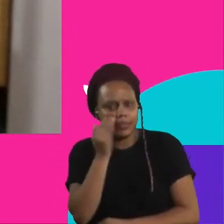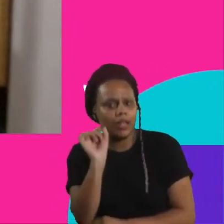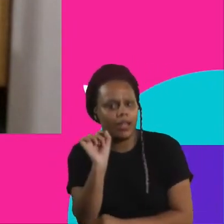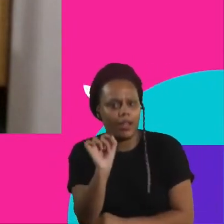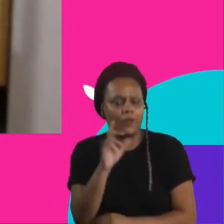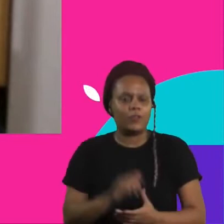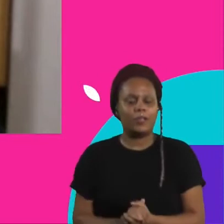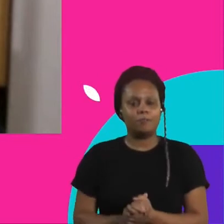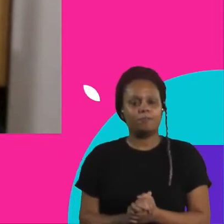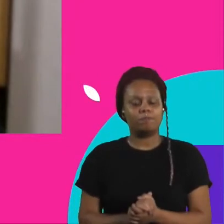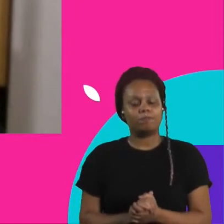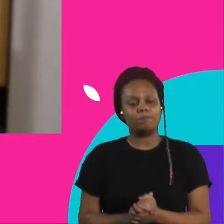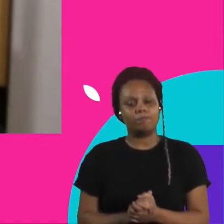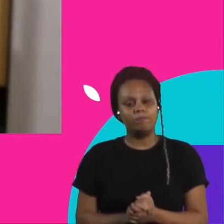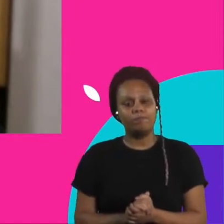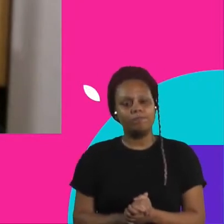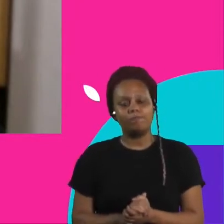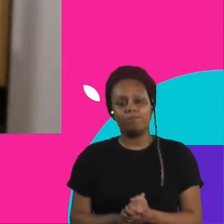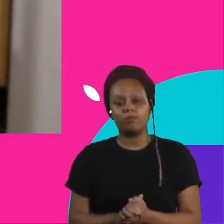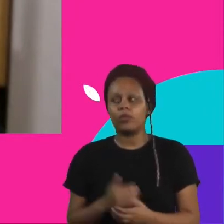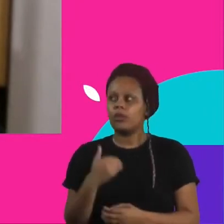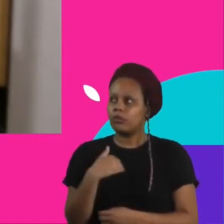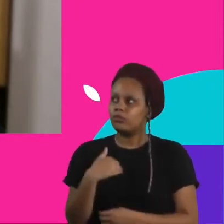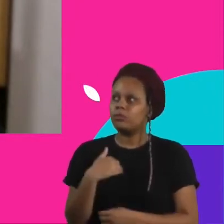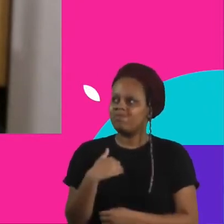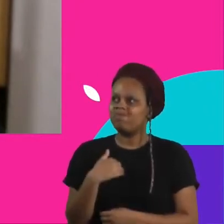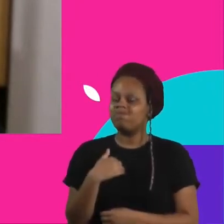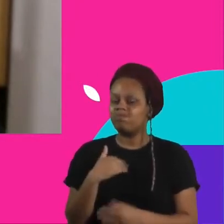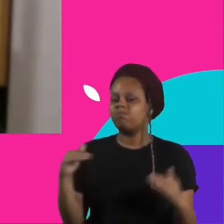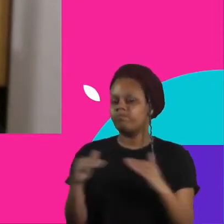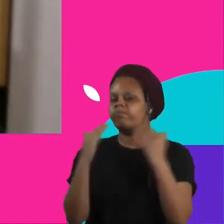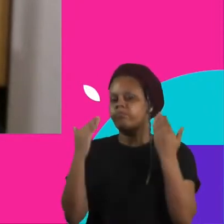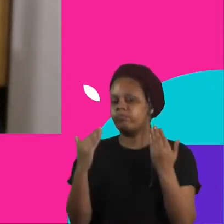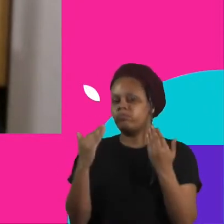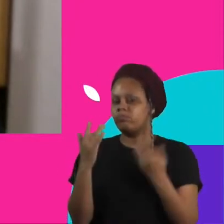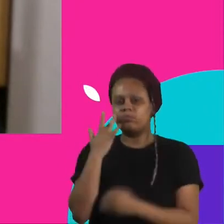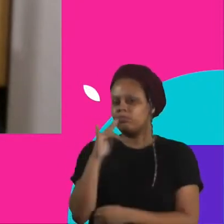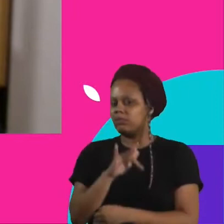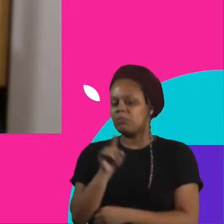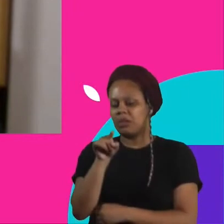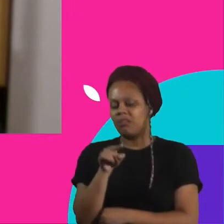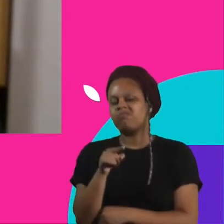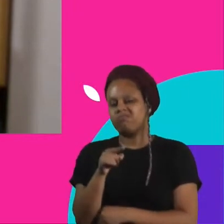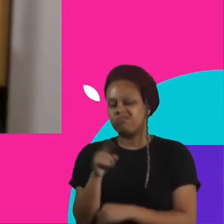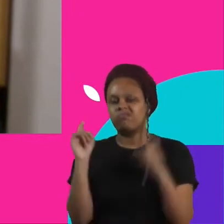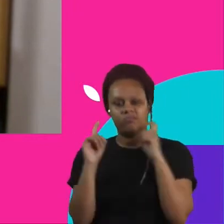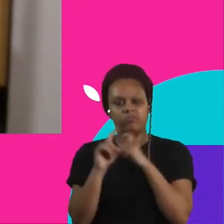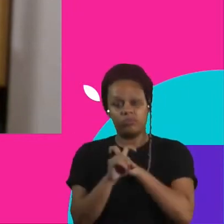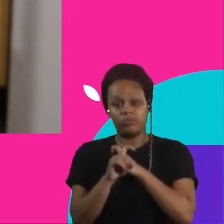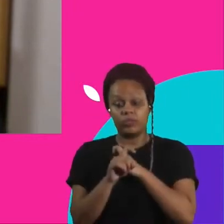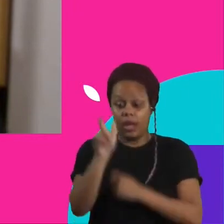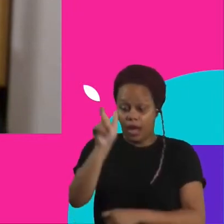essa afirmação de que eu não sabia que era assim, eu não sabia que era tão difícil. E do lado de quem está de